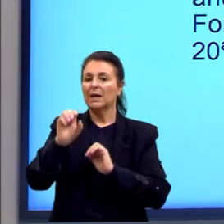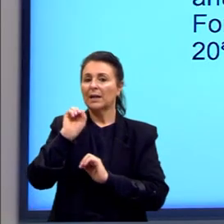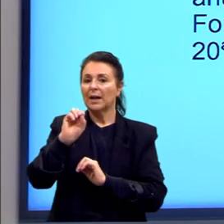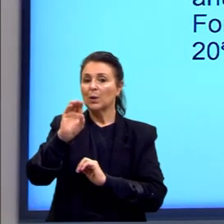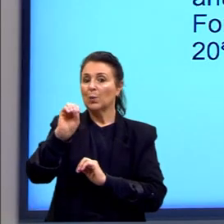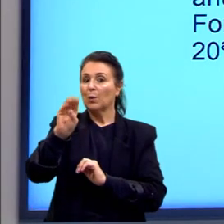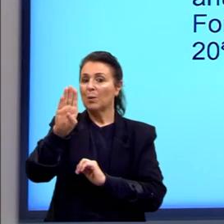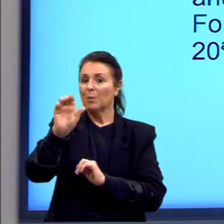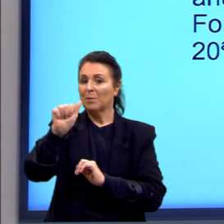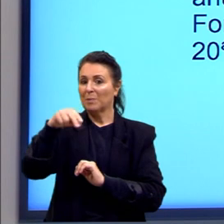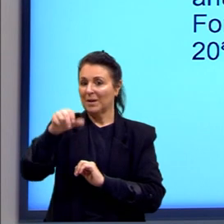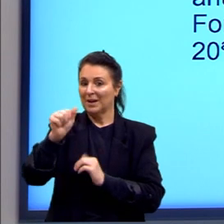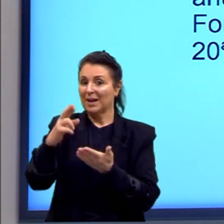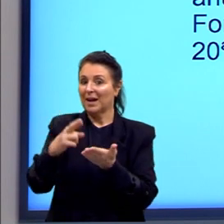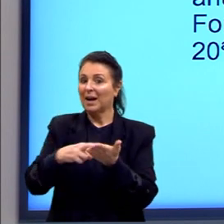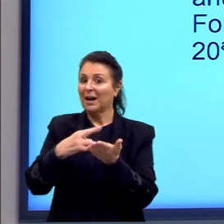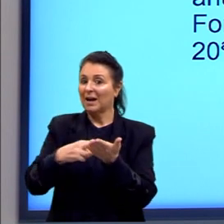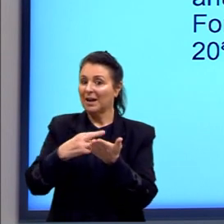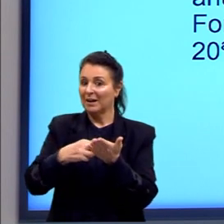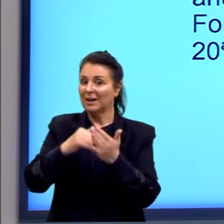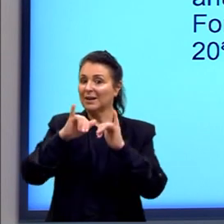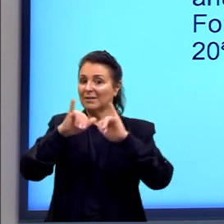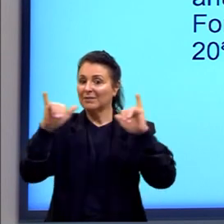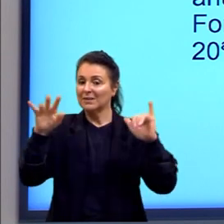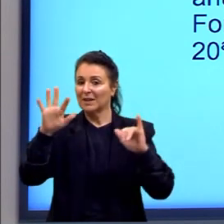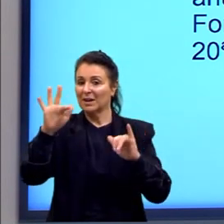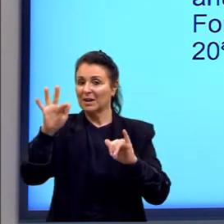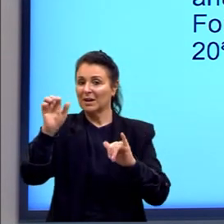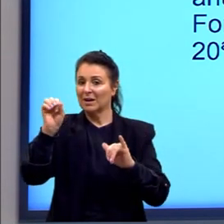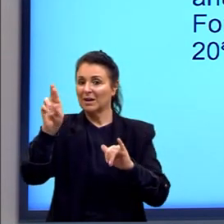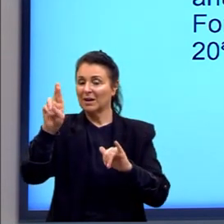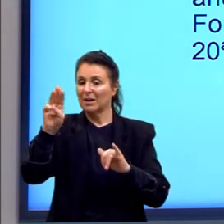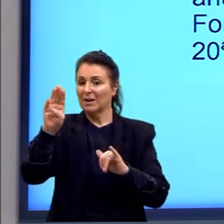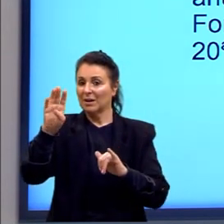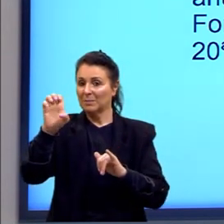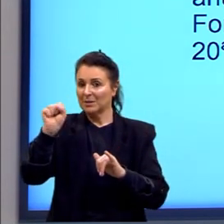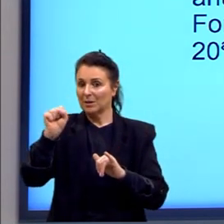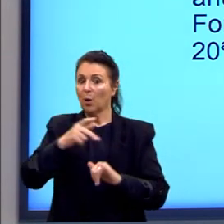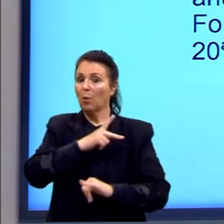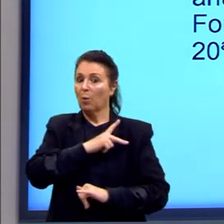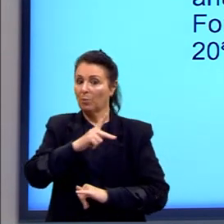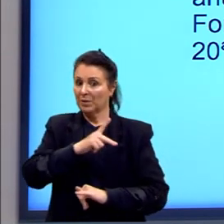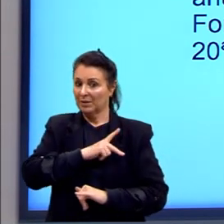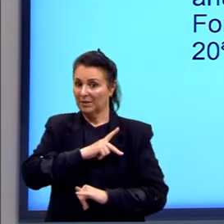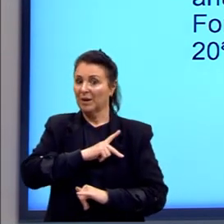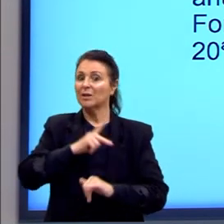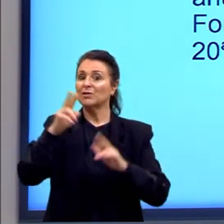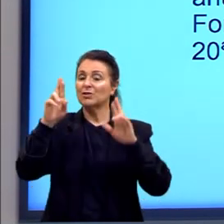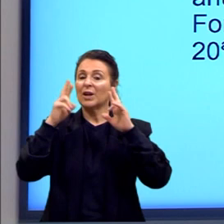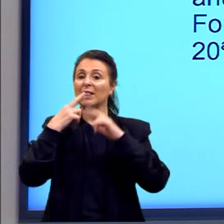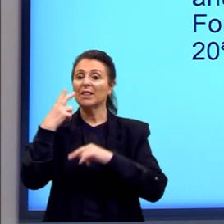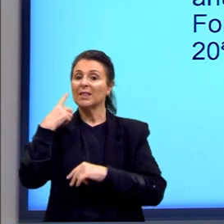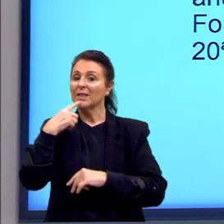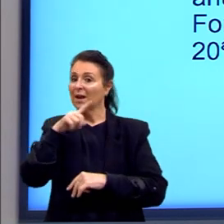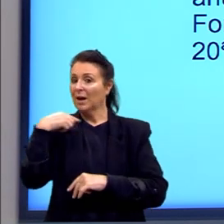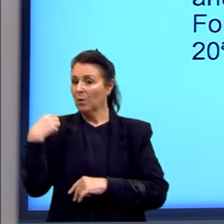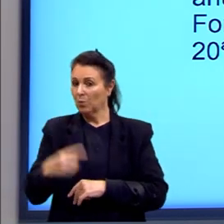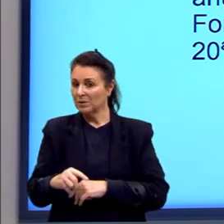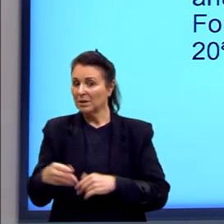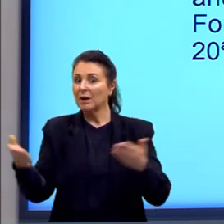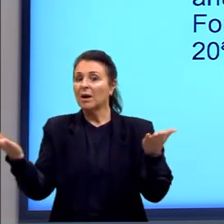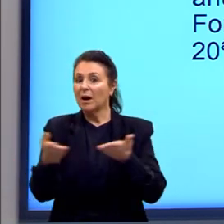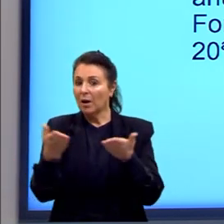E a gente tem ali o presidente Vladimir Putin. Putin superou o americano Barack Obama. E agora é o homem mais